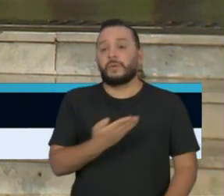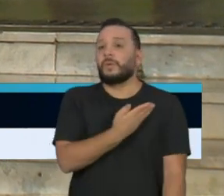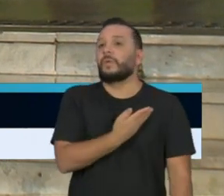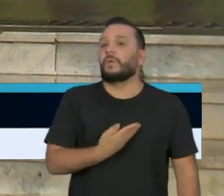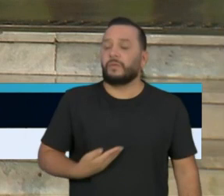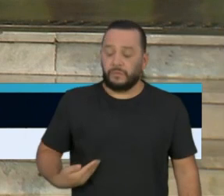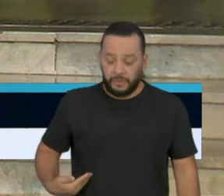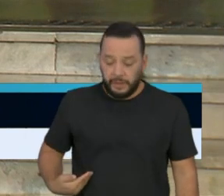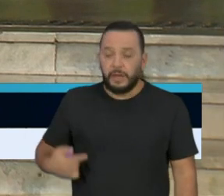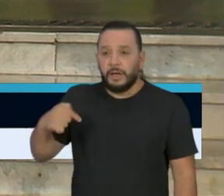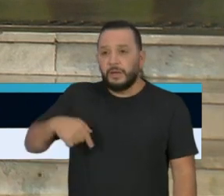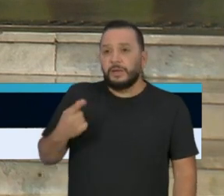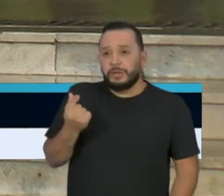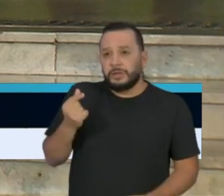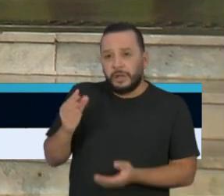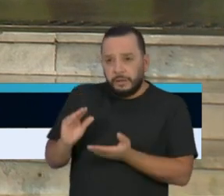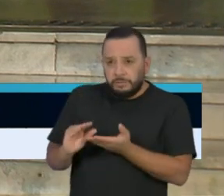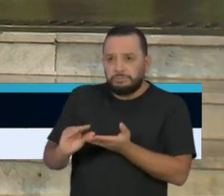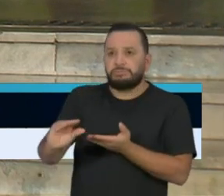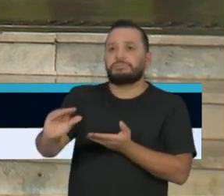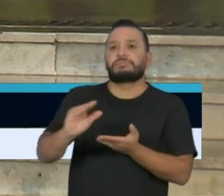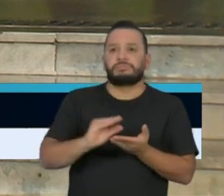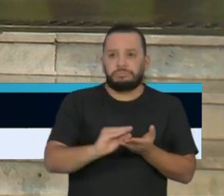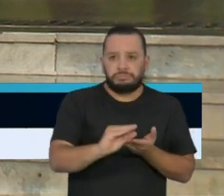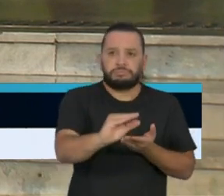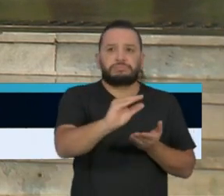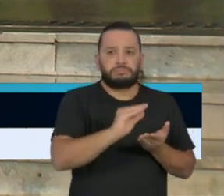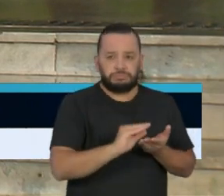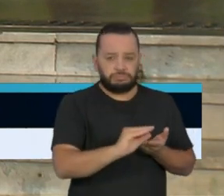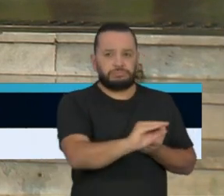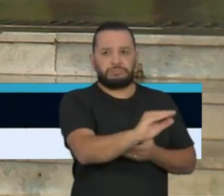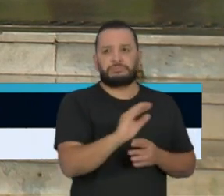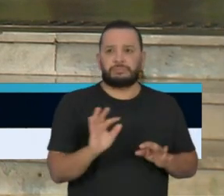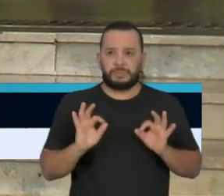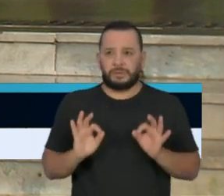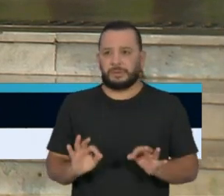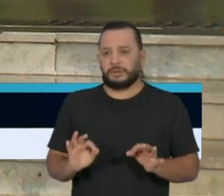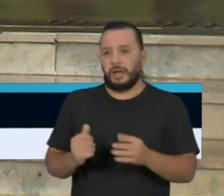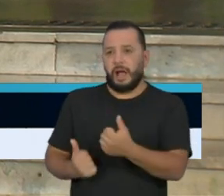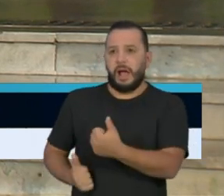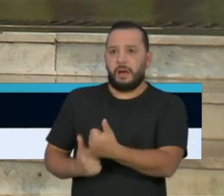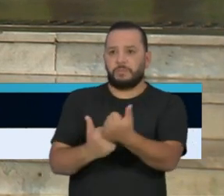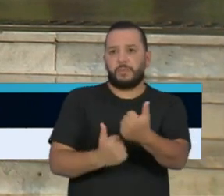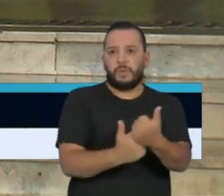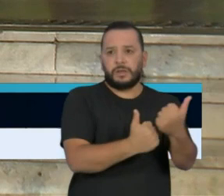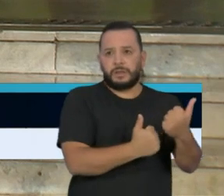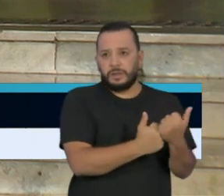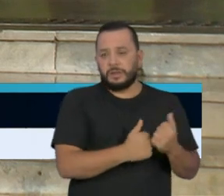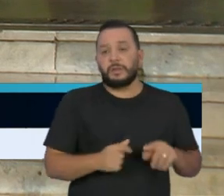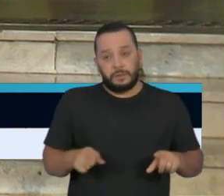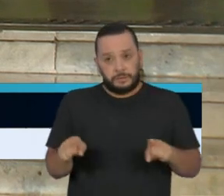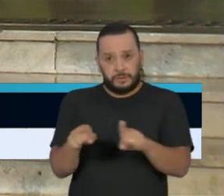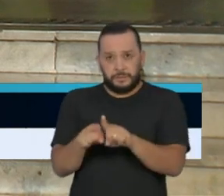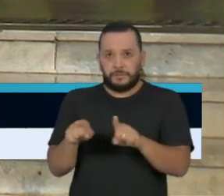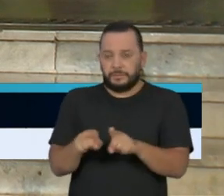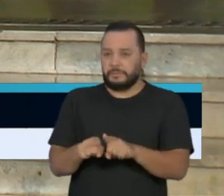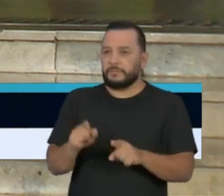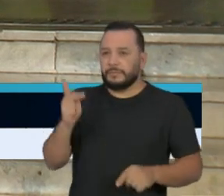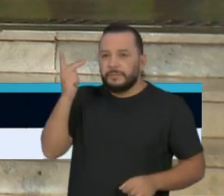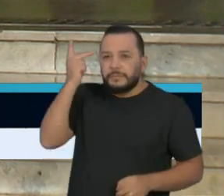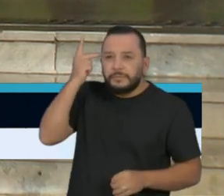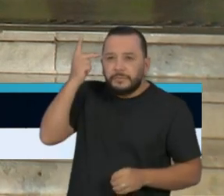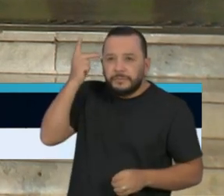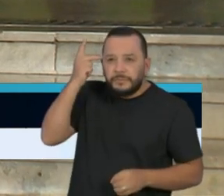recursos financeiros que foram distribuídos. Então, além disso, no interior do Estado de São Paulo,